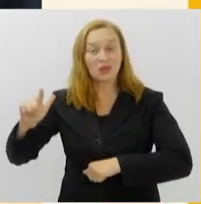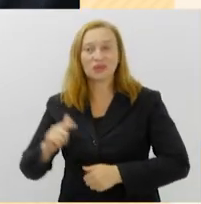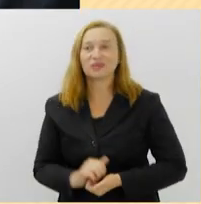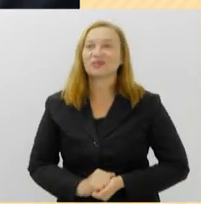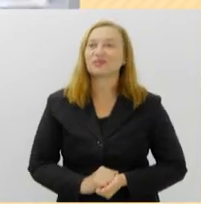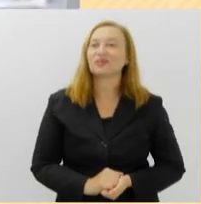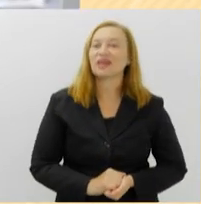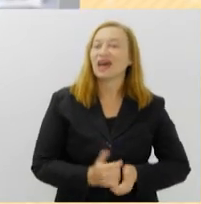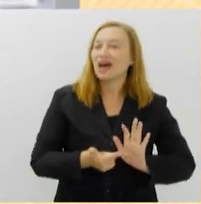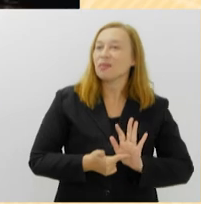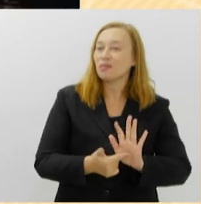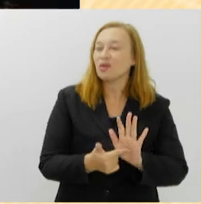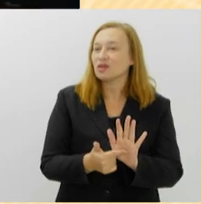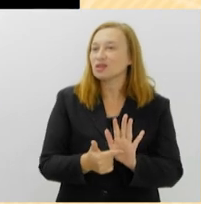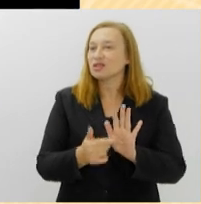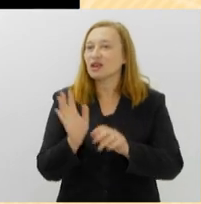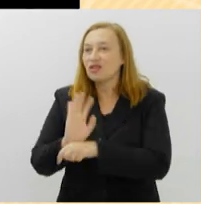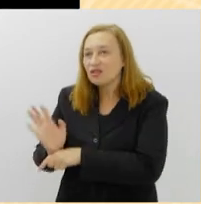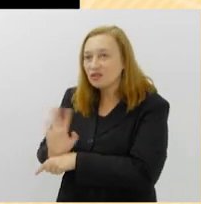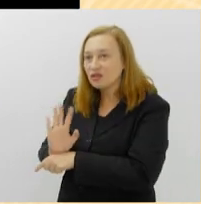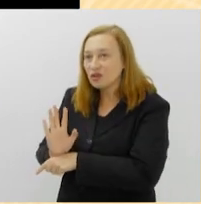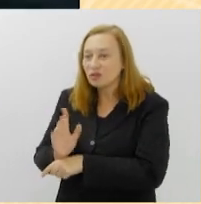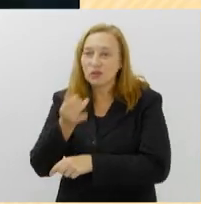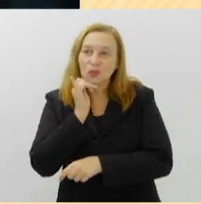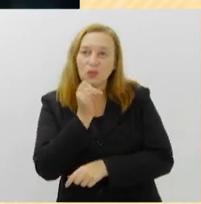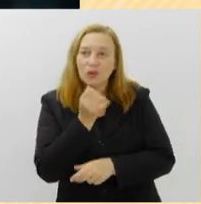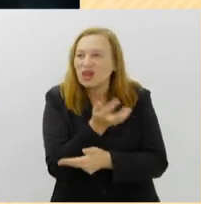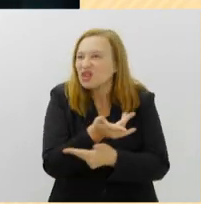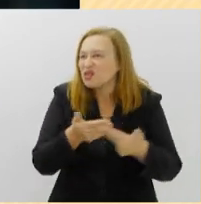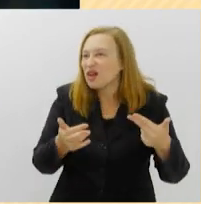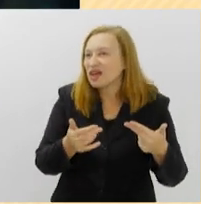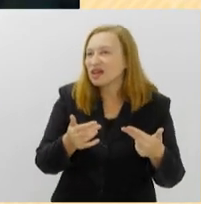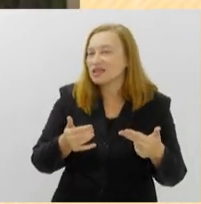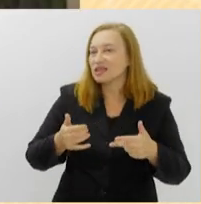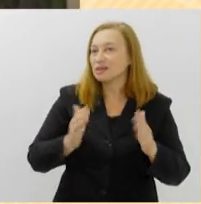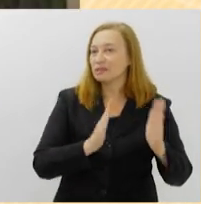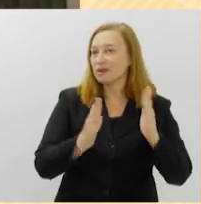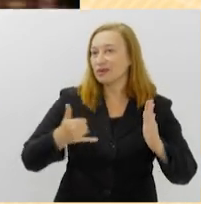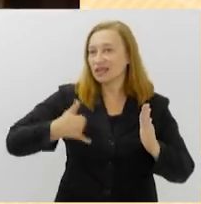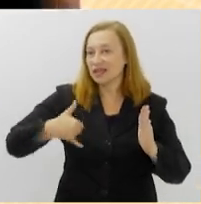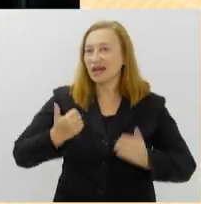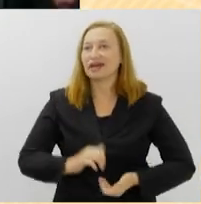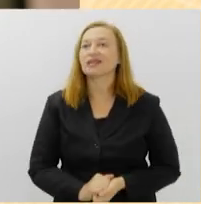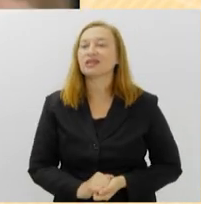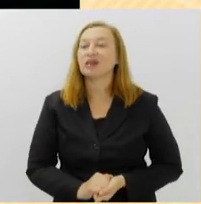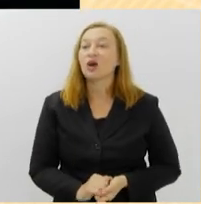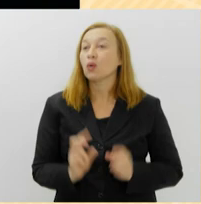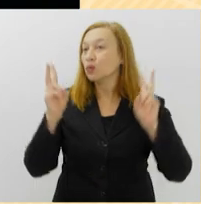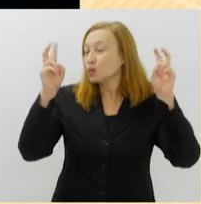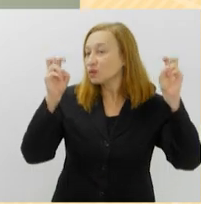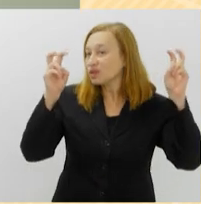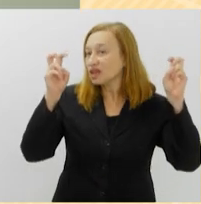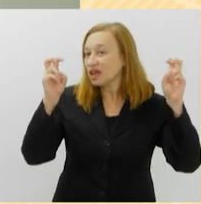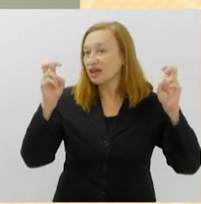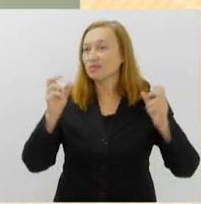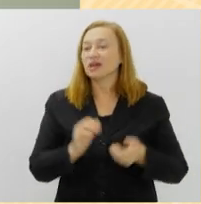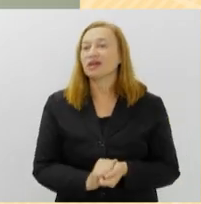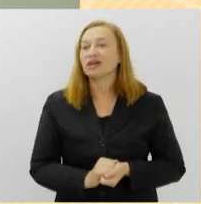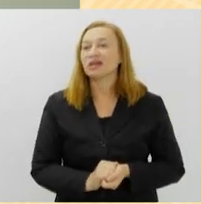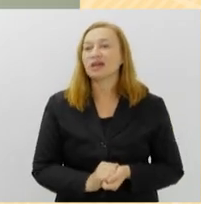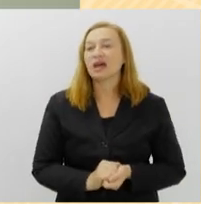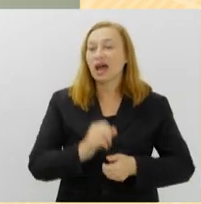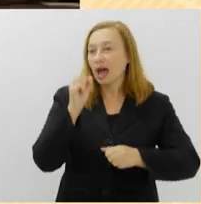A Mostra traz filmes e documentários com diversas classificações etárias. Os temas abordados variam entre